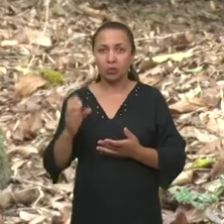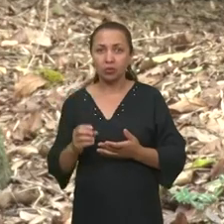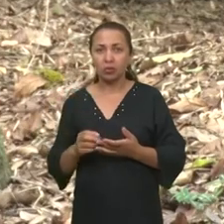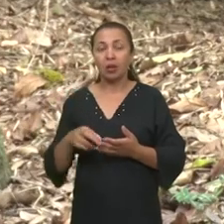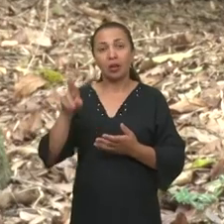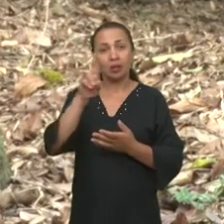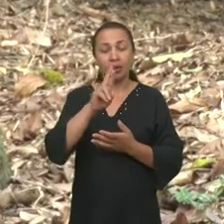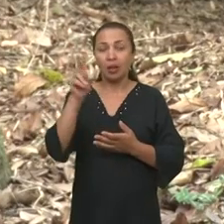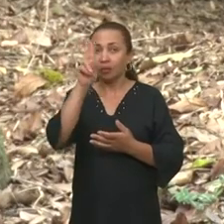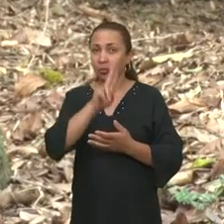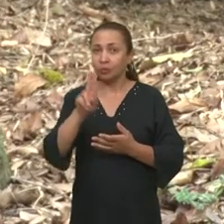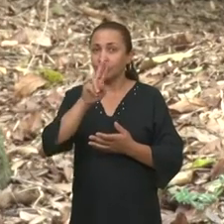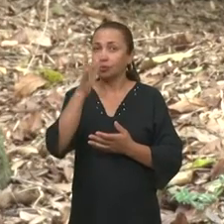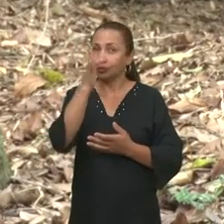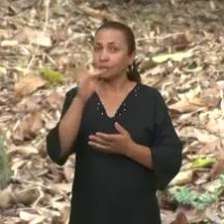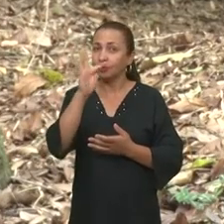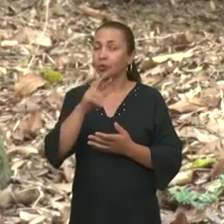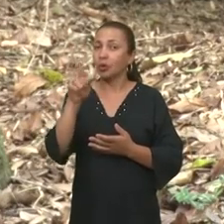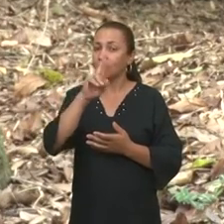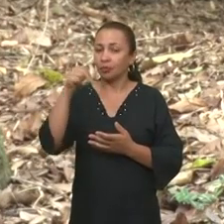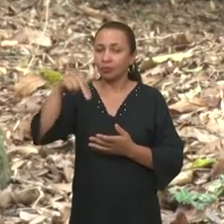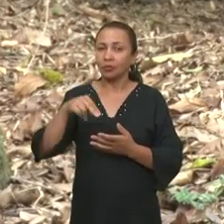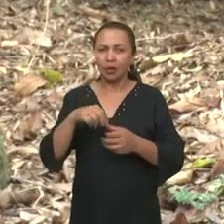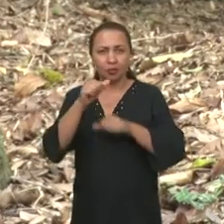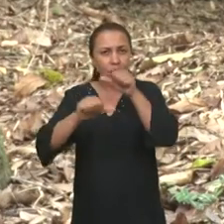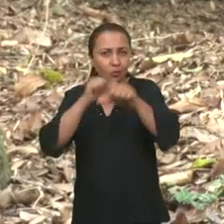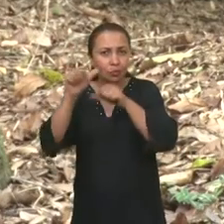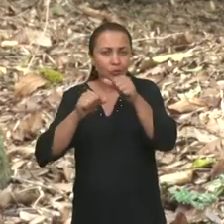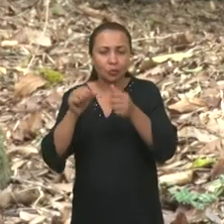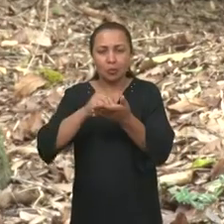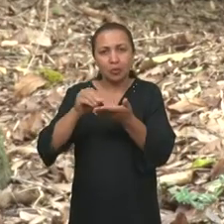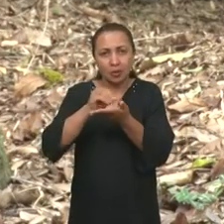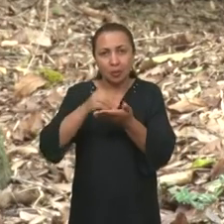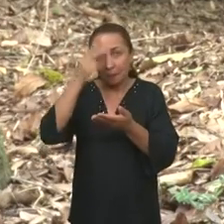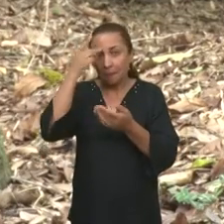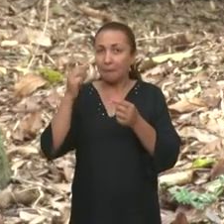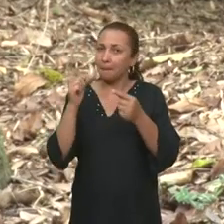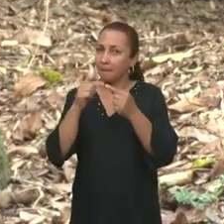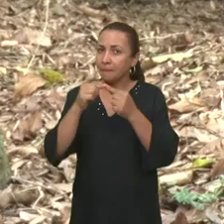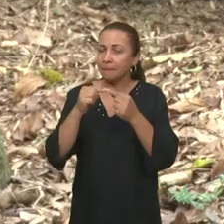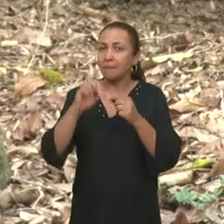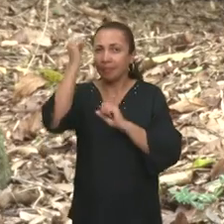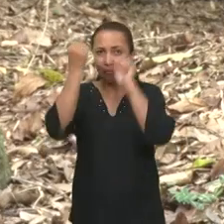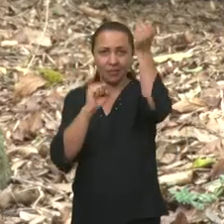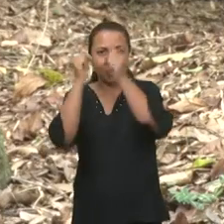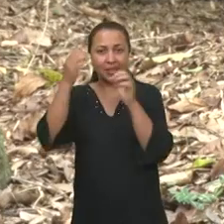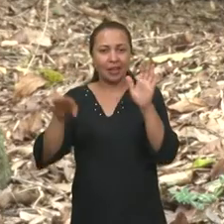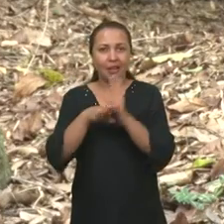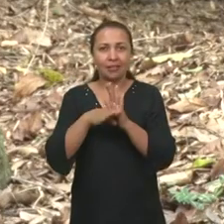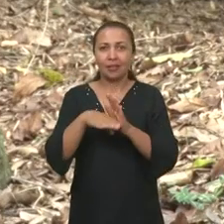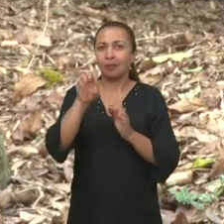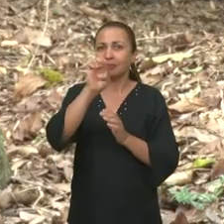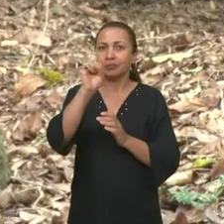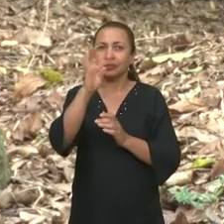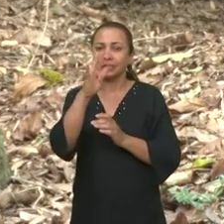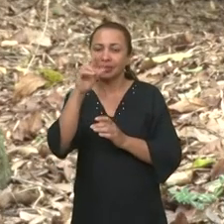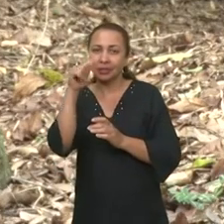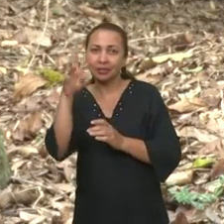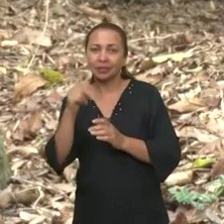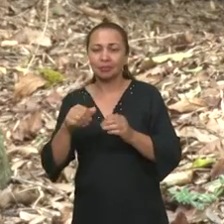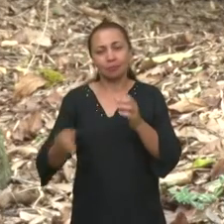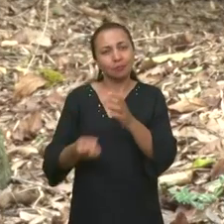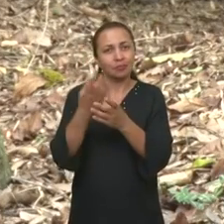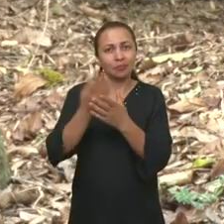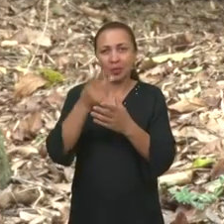Universidade Federal do Rio Grande do Norte estão desenvolvendo materiais especiais para aplicação na indústria. Até uma startup foi